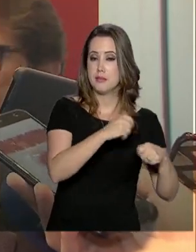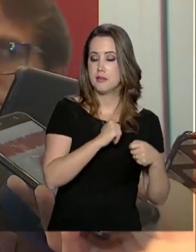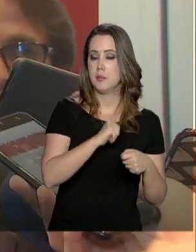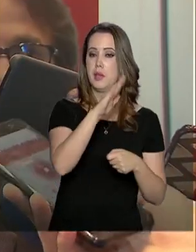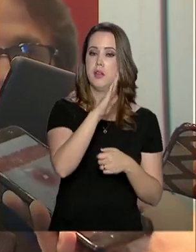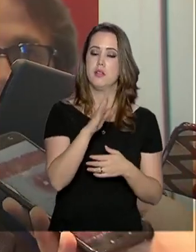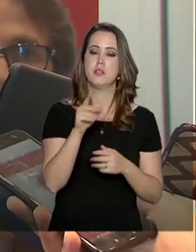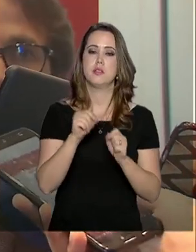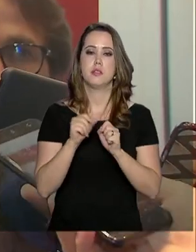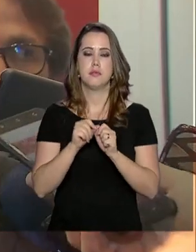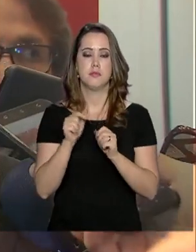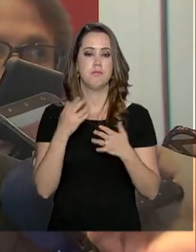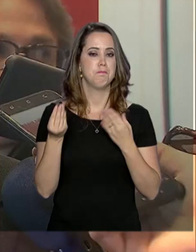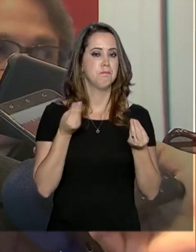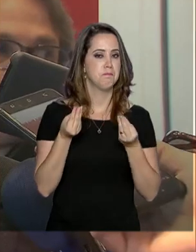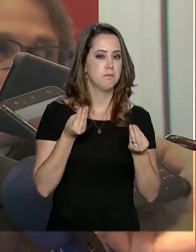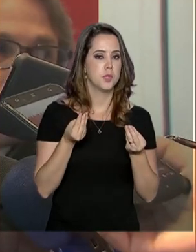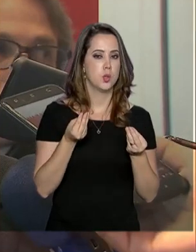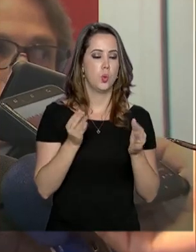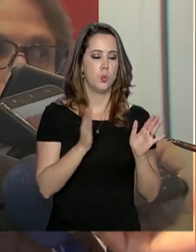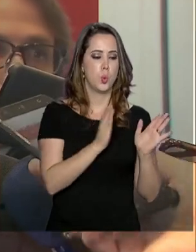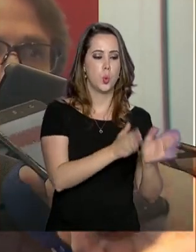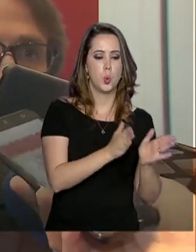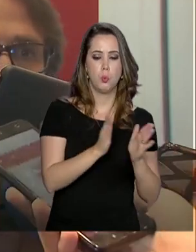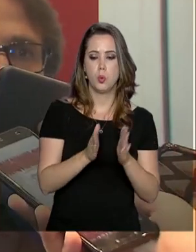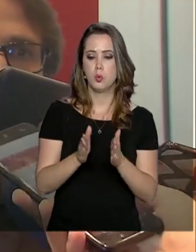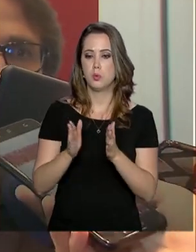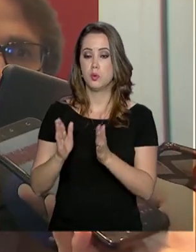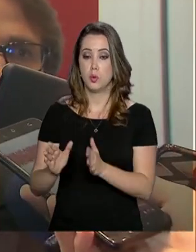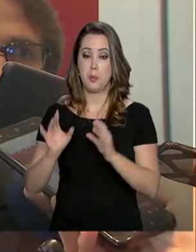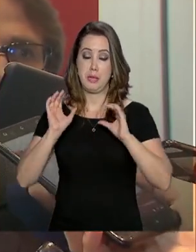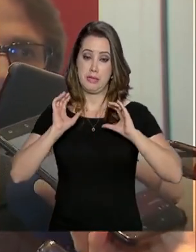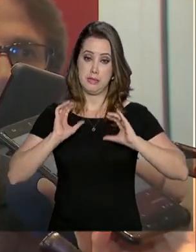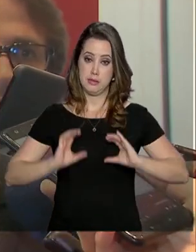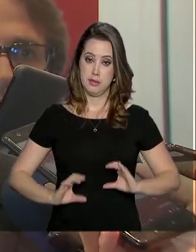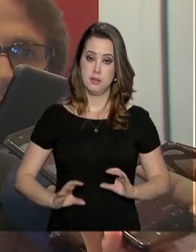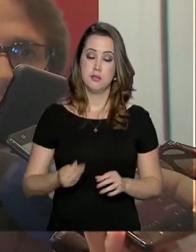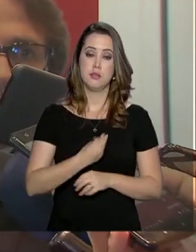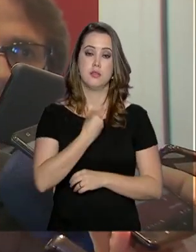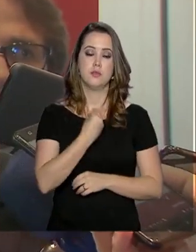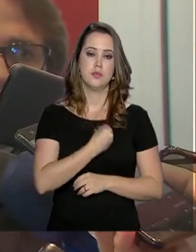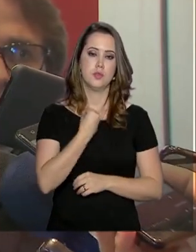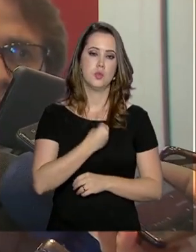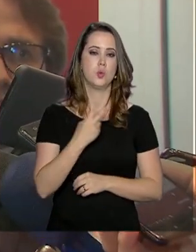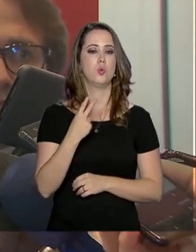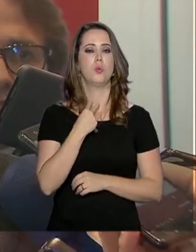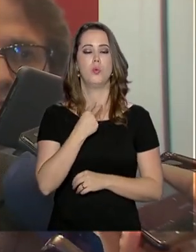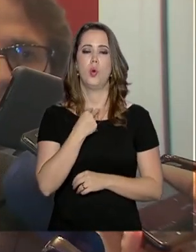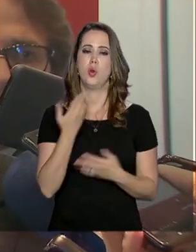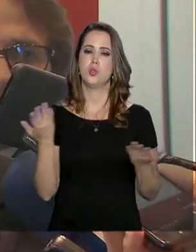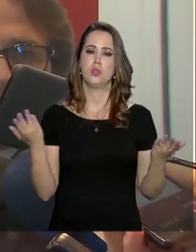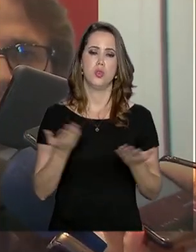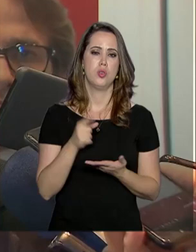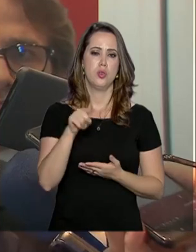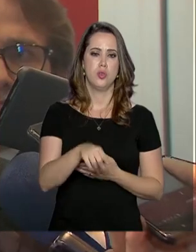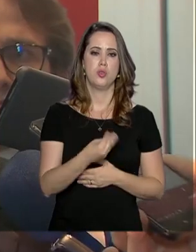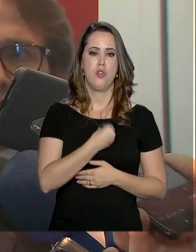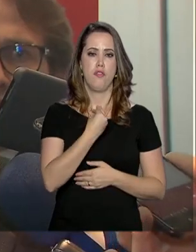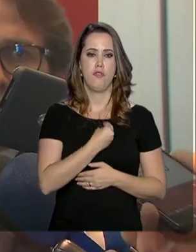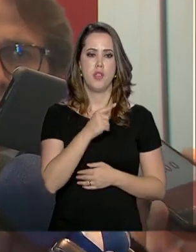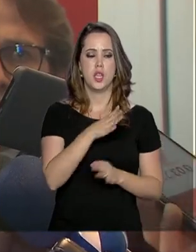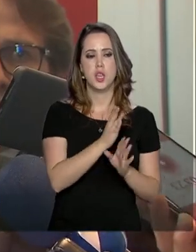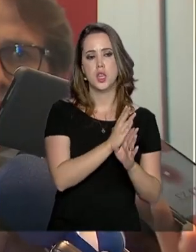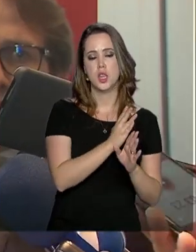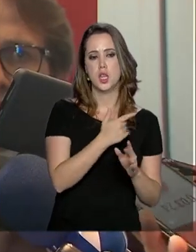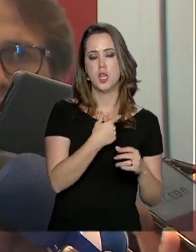e fazer de uma maneira que cidadania, que é a questão da vida, não seja mais uma questão de vida do